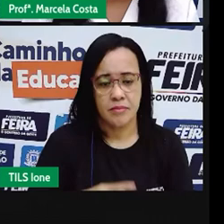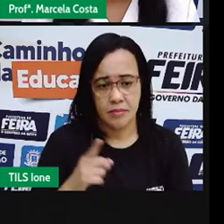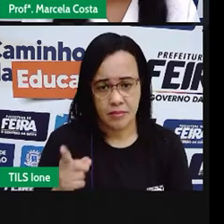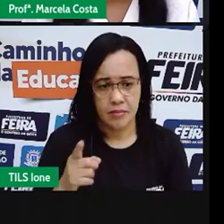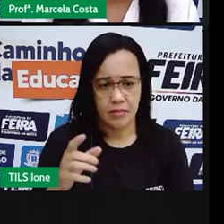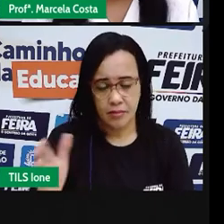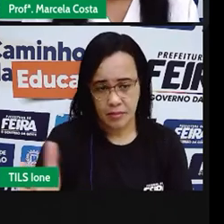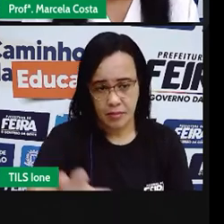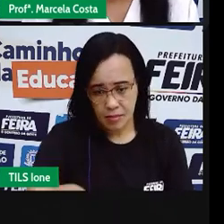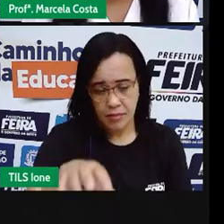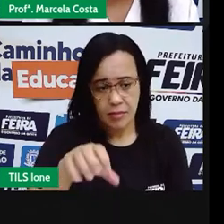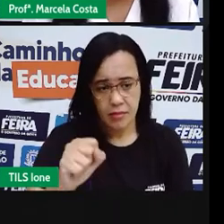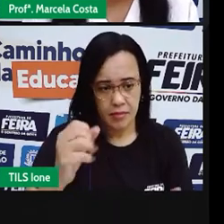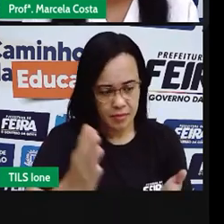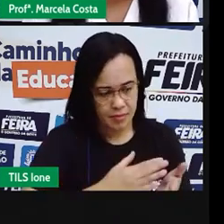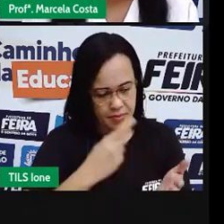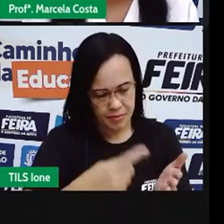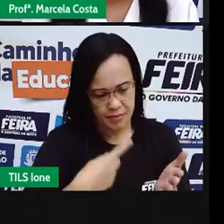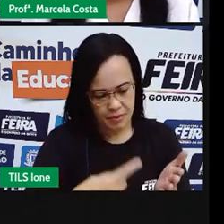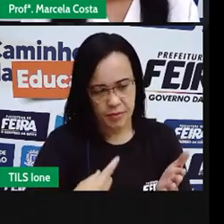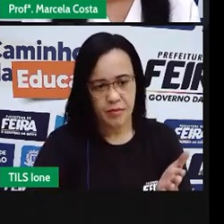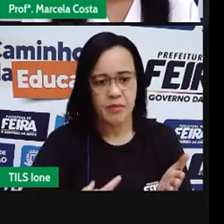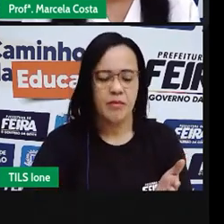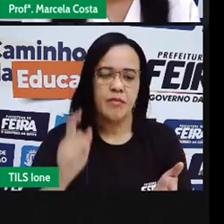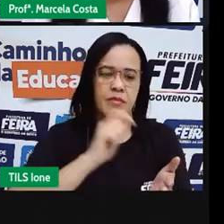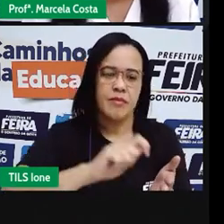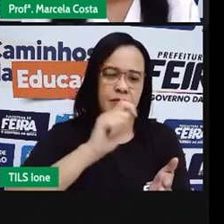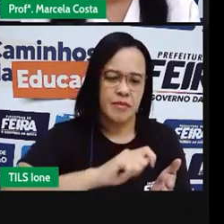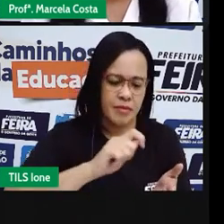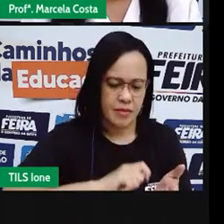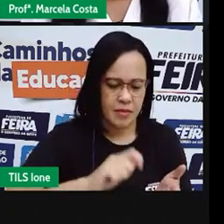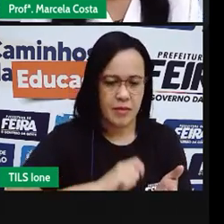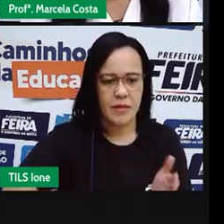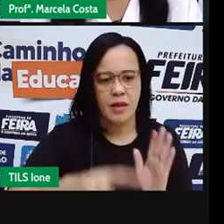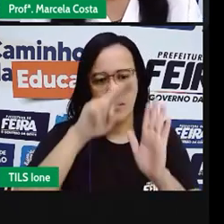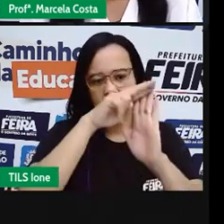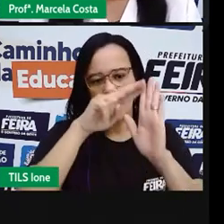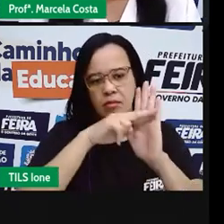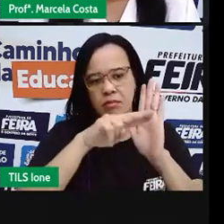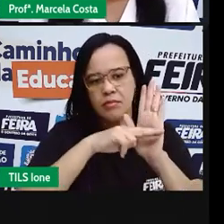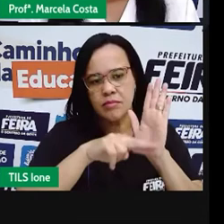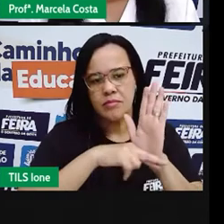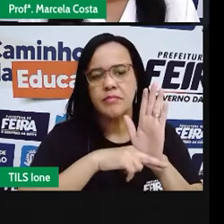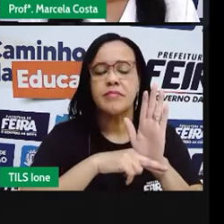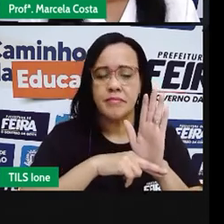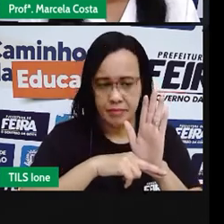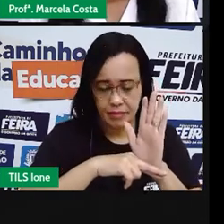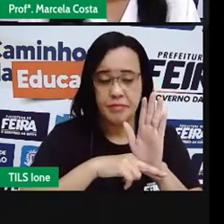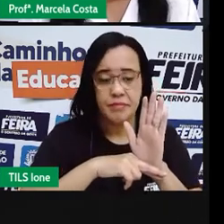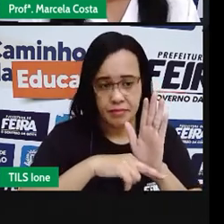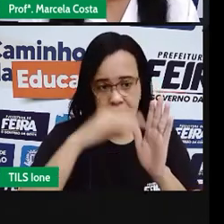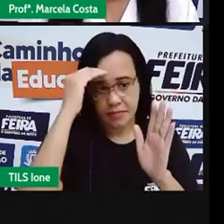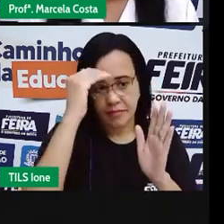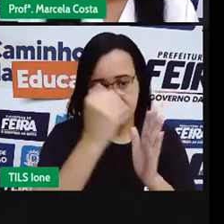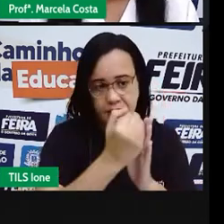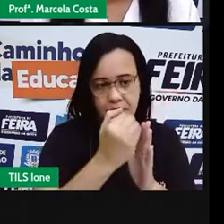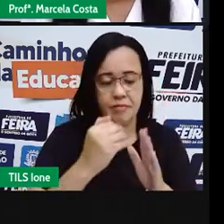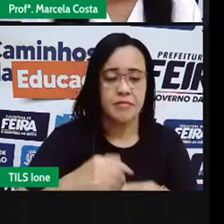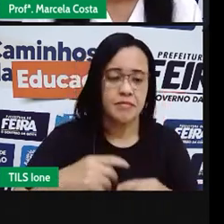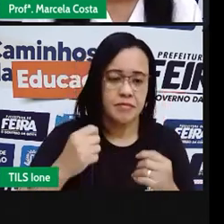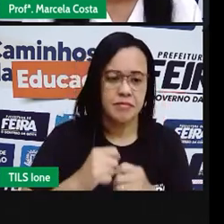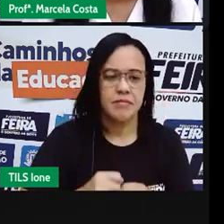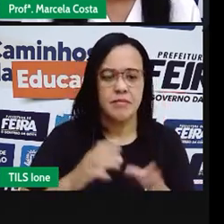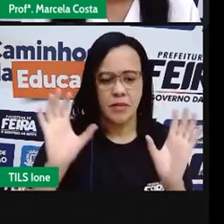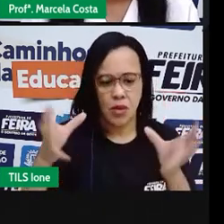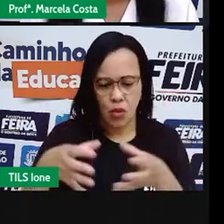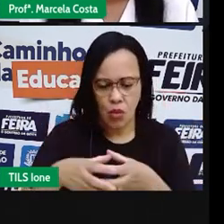pegar o seu caderno e escrever essas normas, essas regras de convivência que você pode